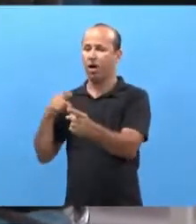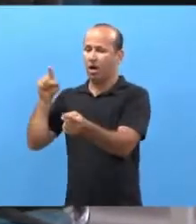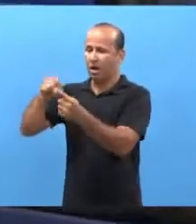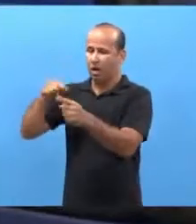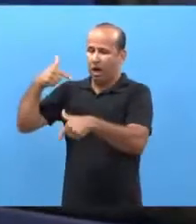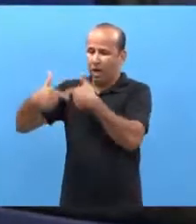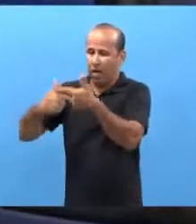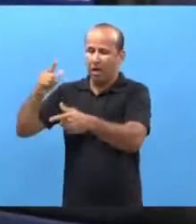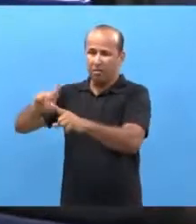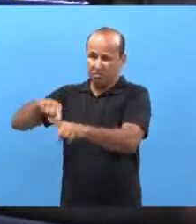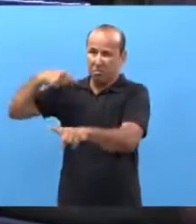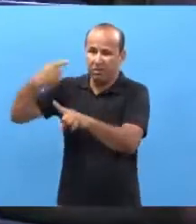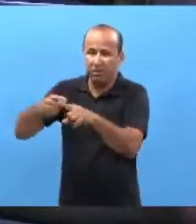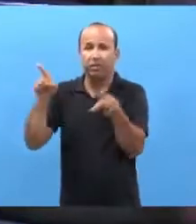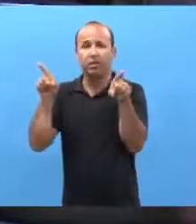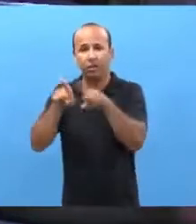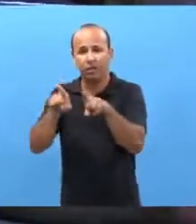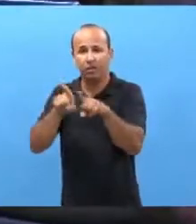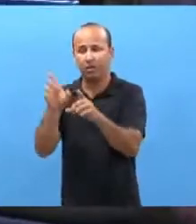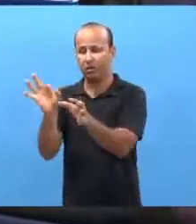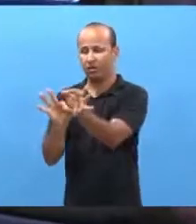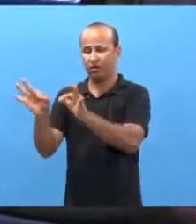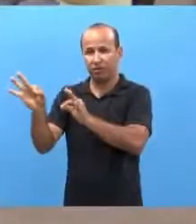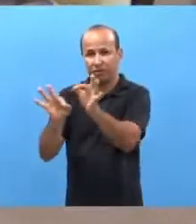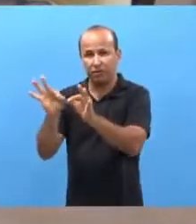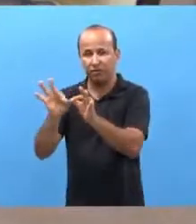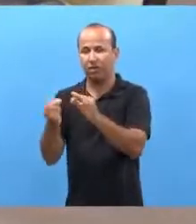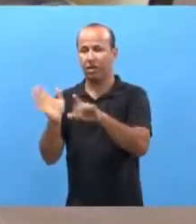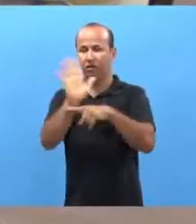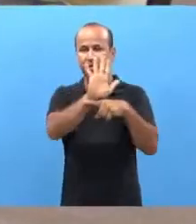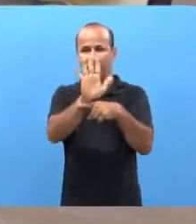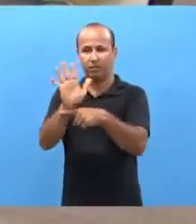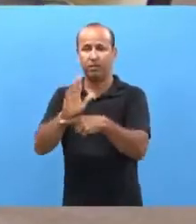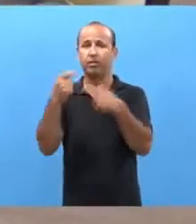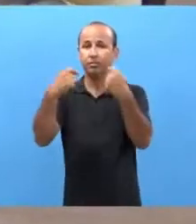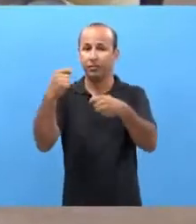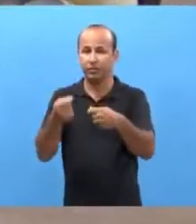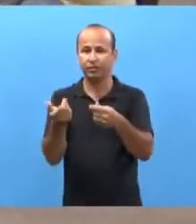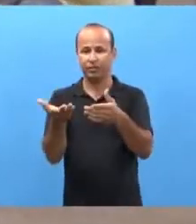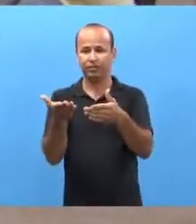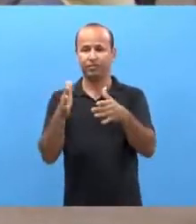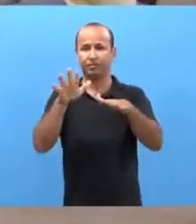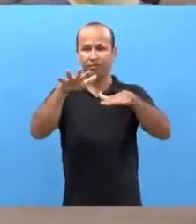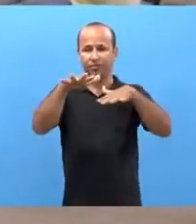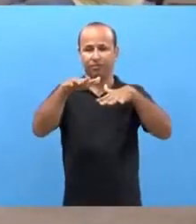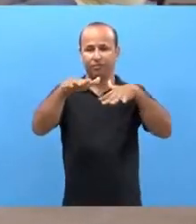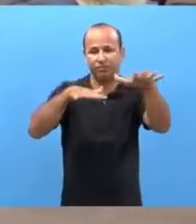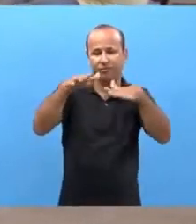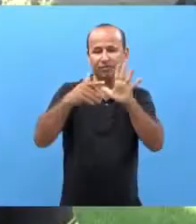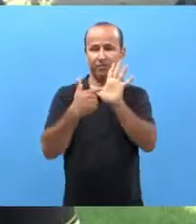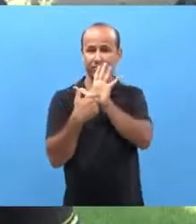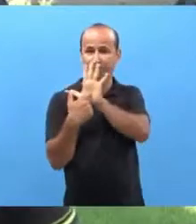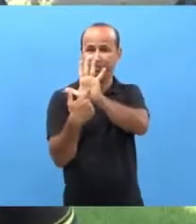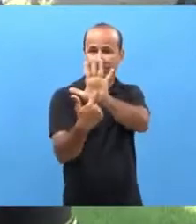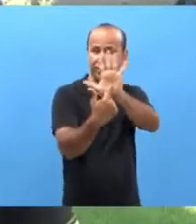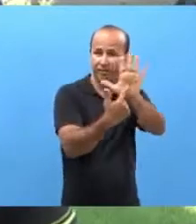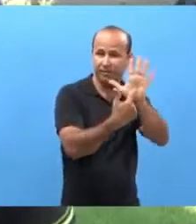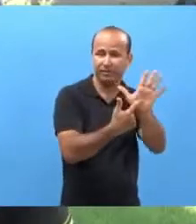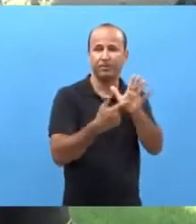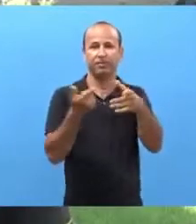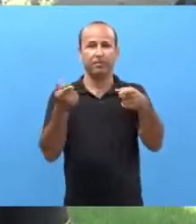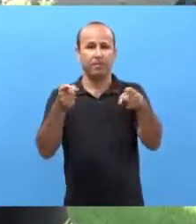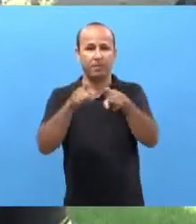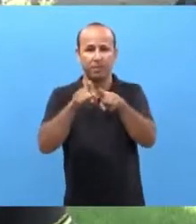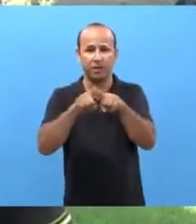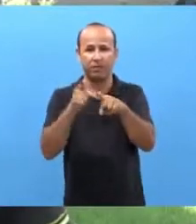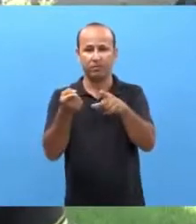gerou um desafio muito grande, e também a organização de vídeos, porque precisa ser um dicionário que adote